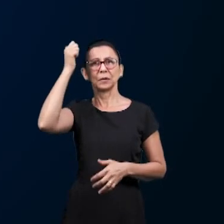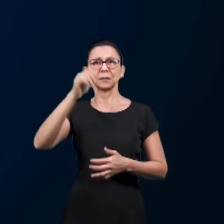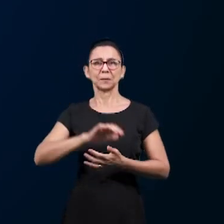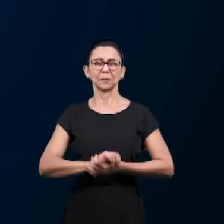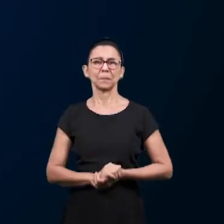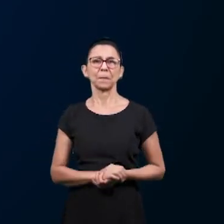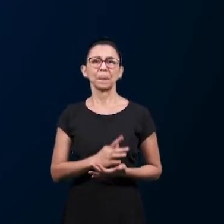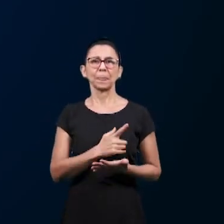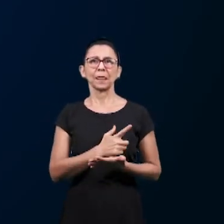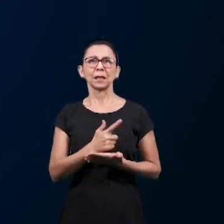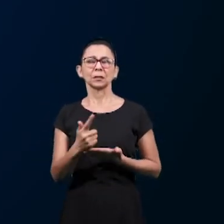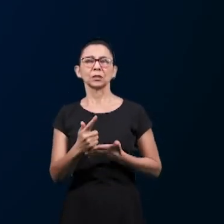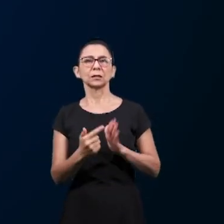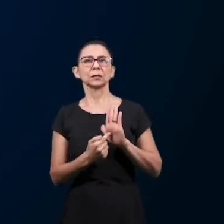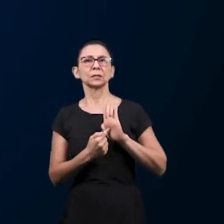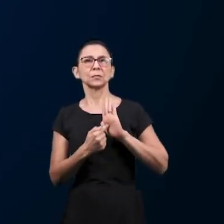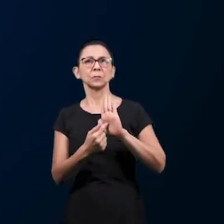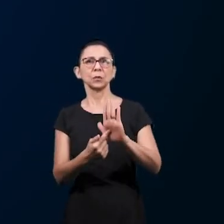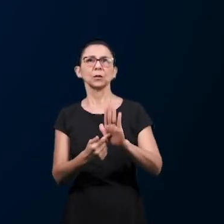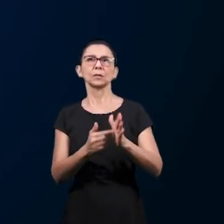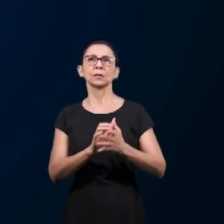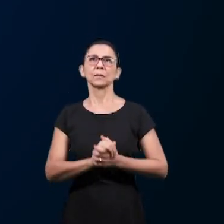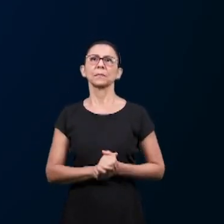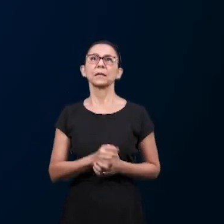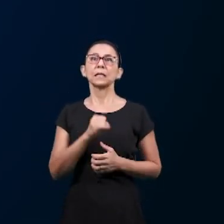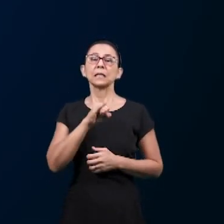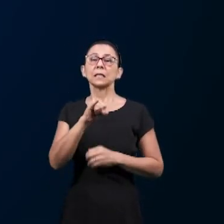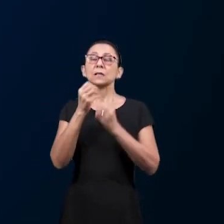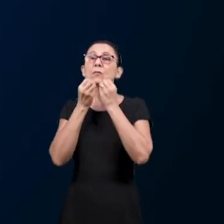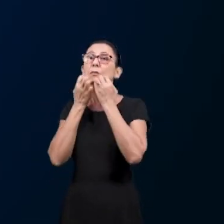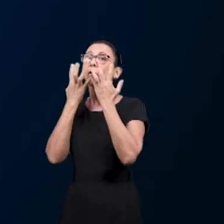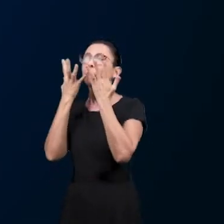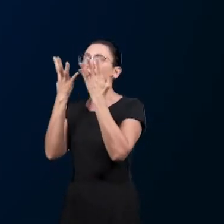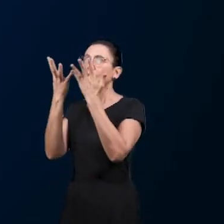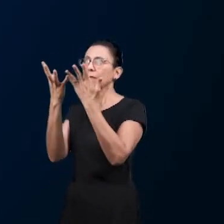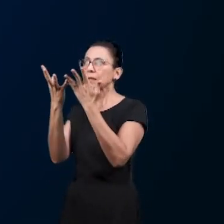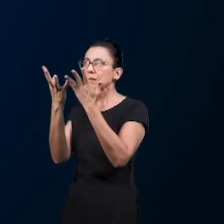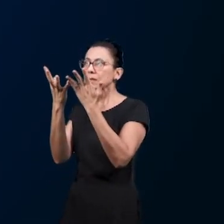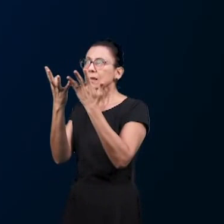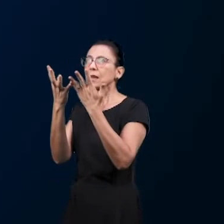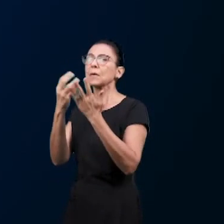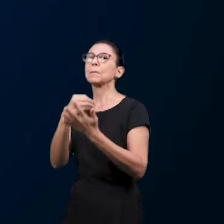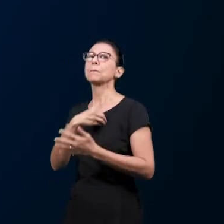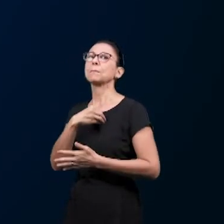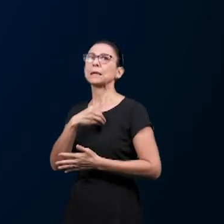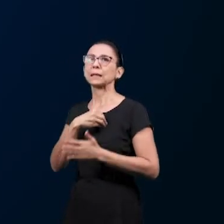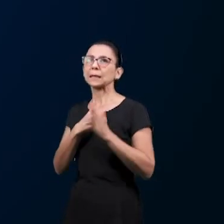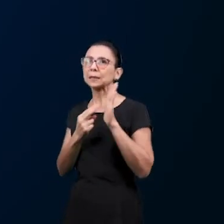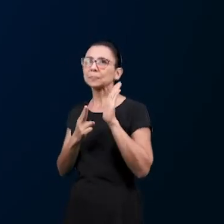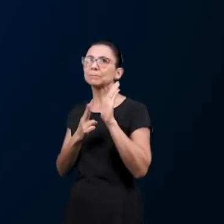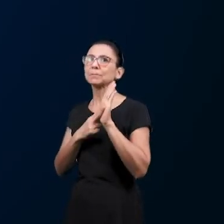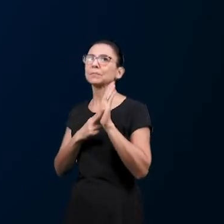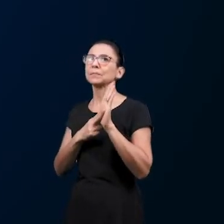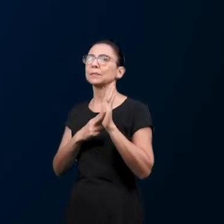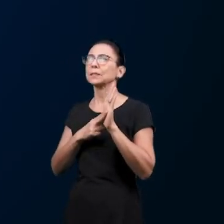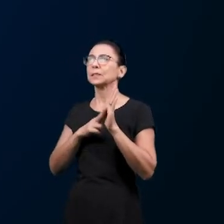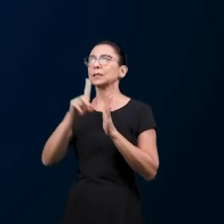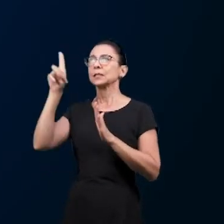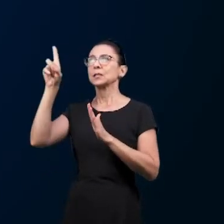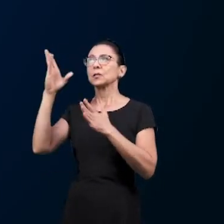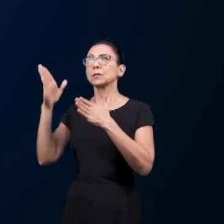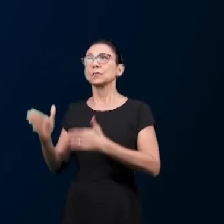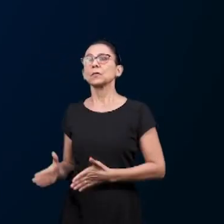reconhecimento do eu e do pecado. Lendo o de 1 João, no verso 9, Se confessarmos o nosso